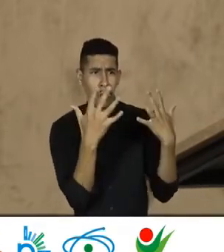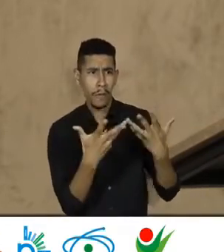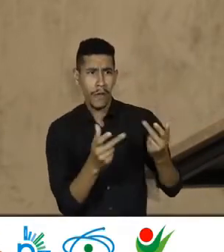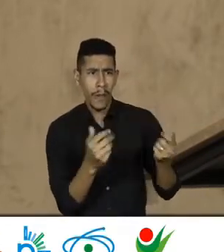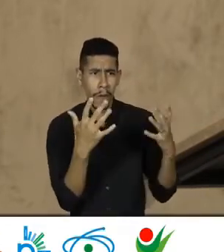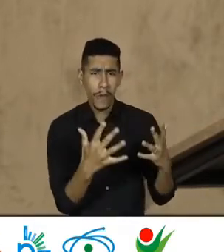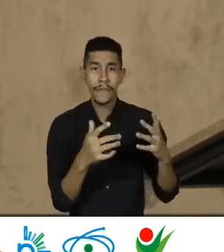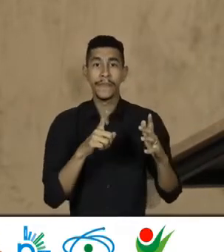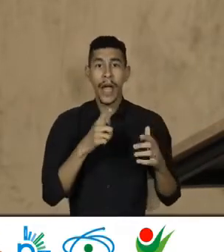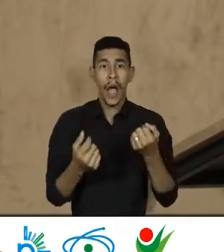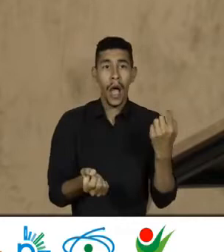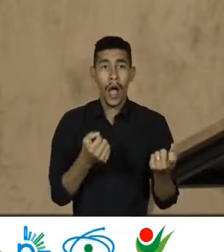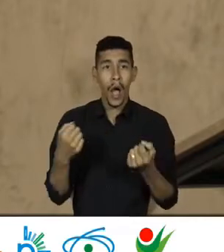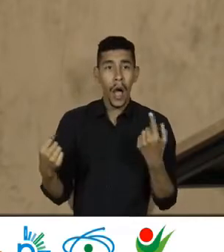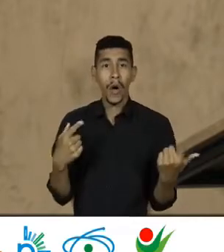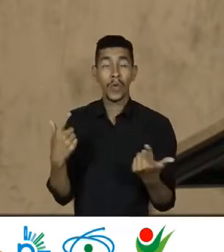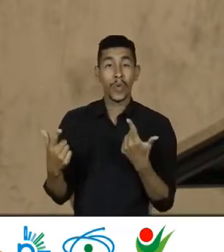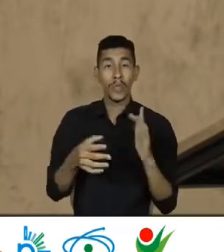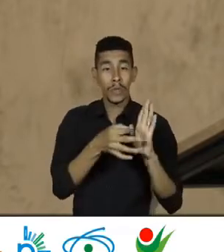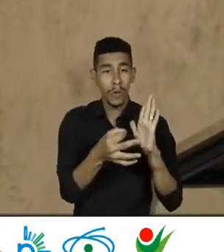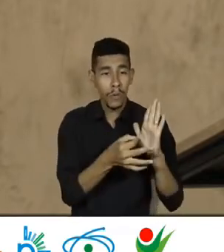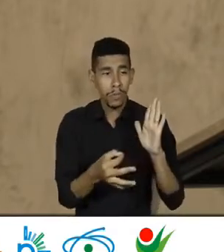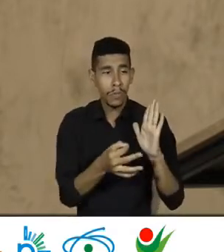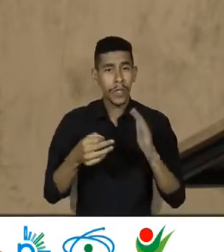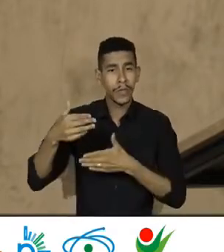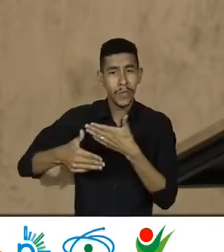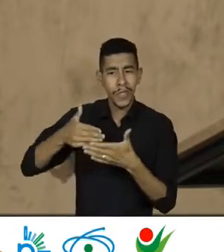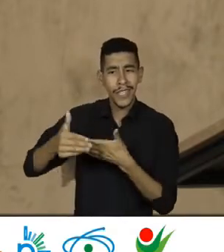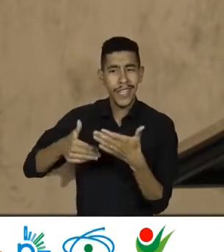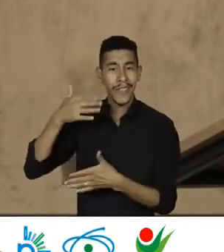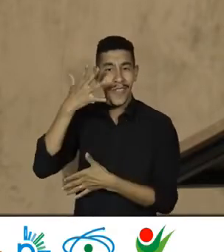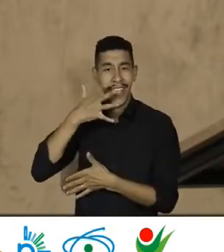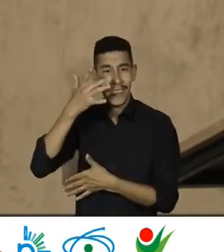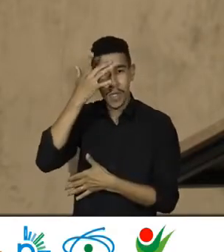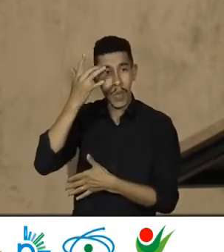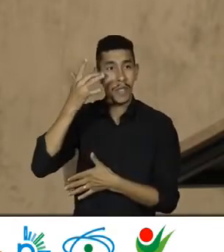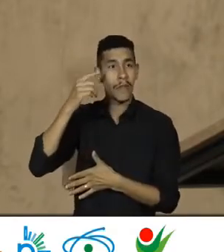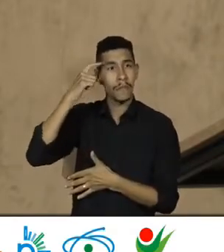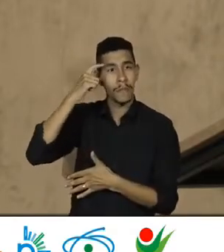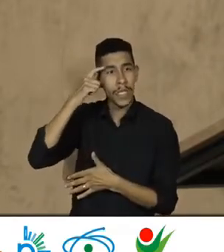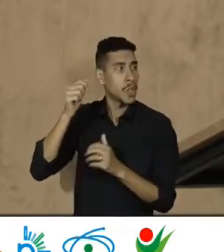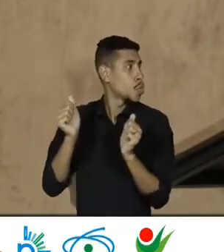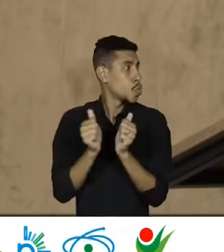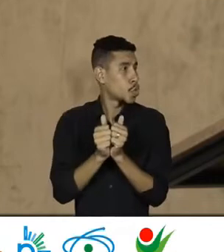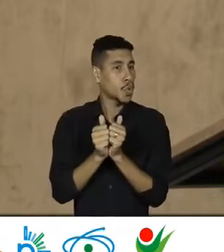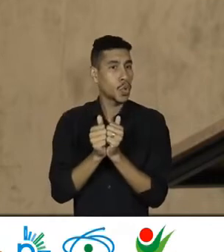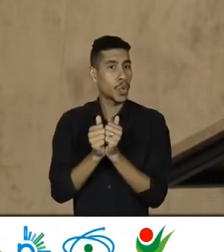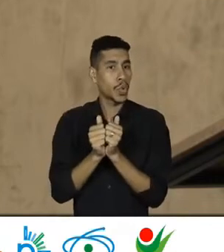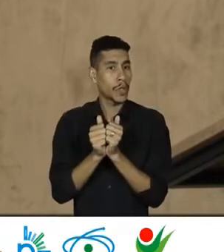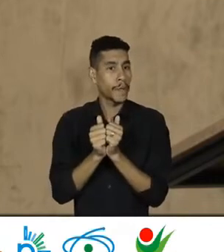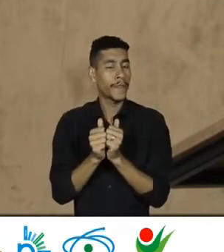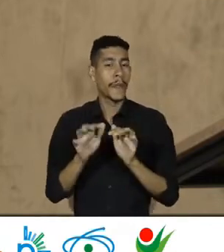Tem algumas questões Que no decorrer Da sua fala Foram pensando juntos Daí eu não vou ler agora Porque fica fora do